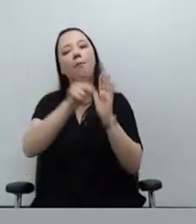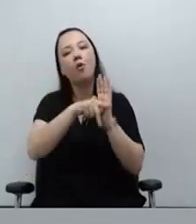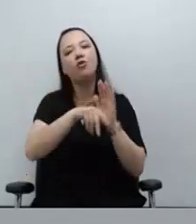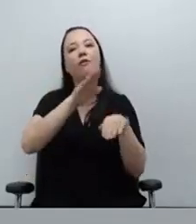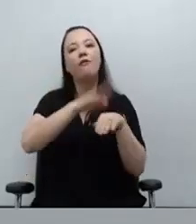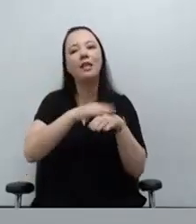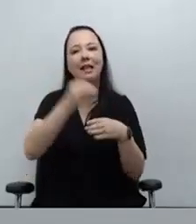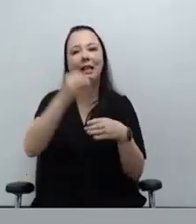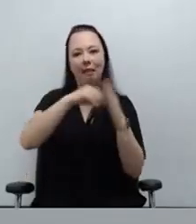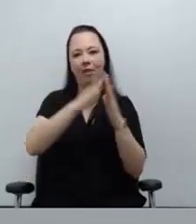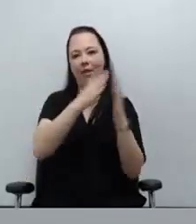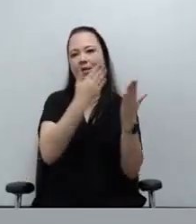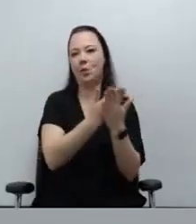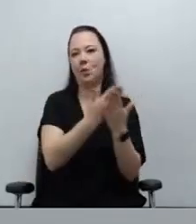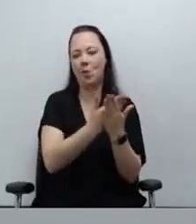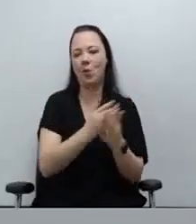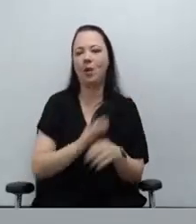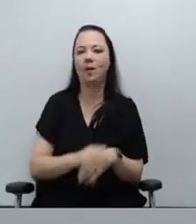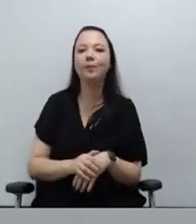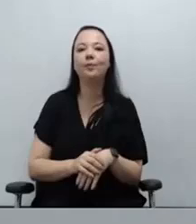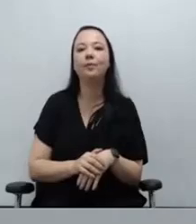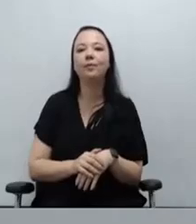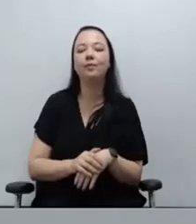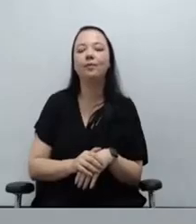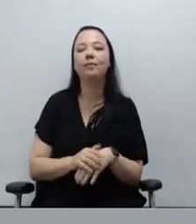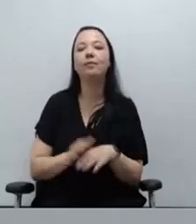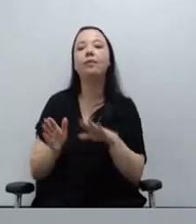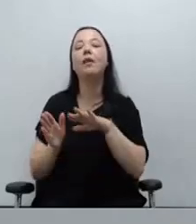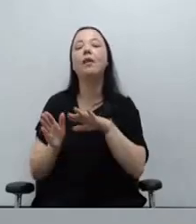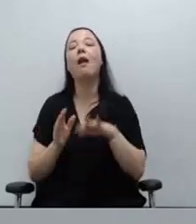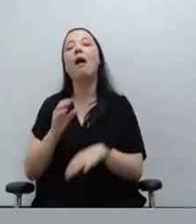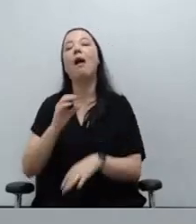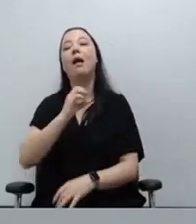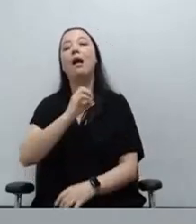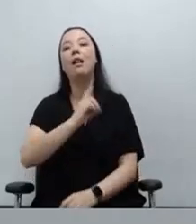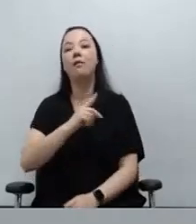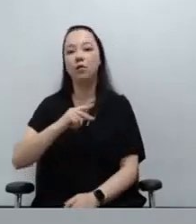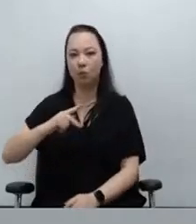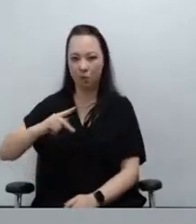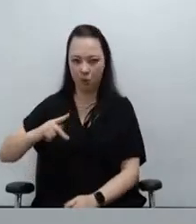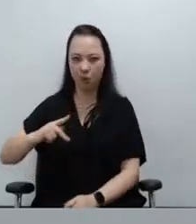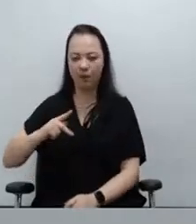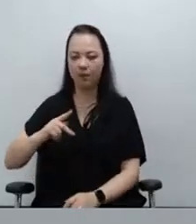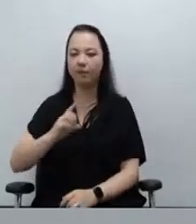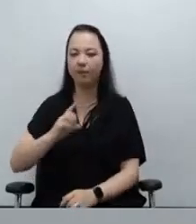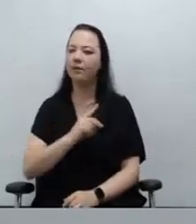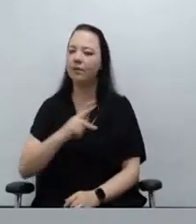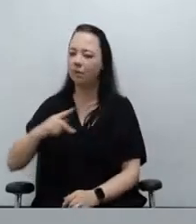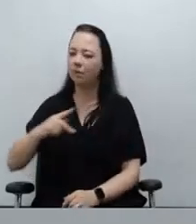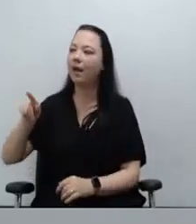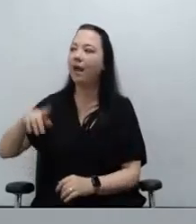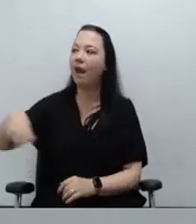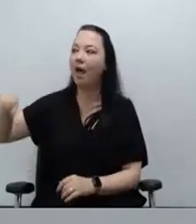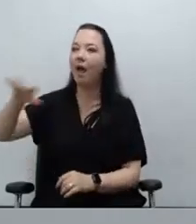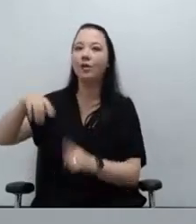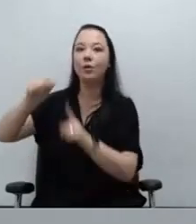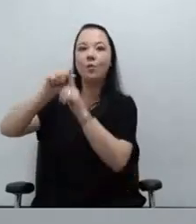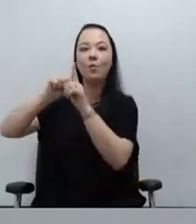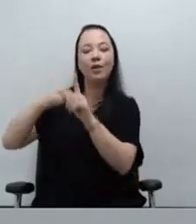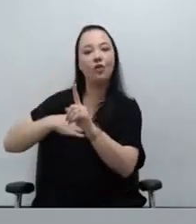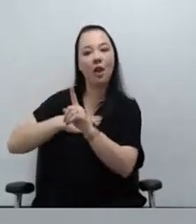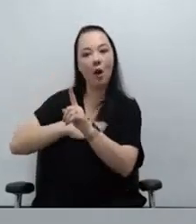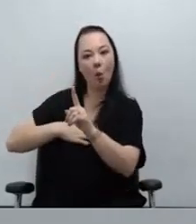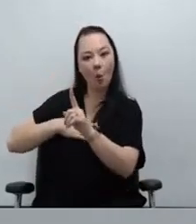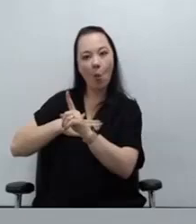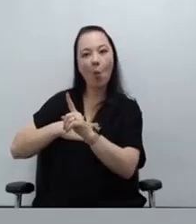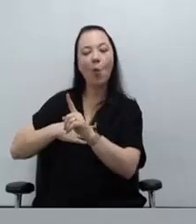A Defensora Pública, que atua na Casa da Mulher Brasileira, participou dos eventos em celebração do Agosto Lilás, né, então,